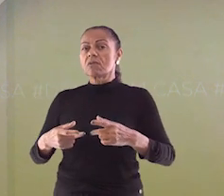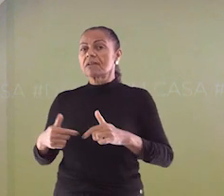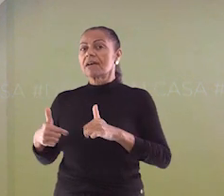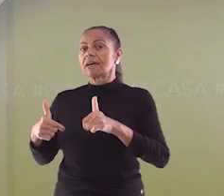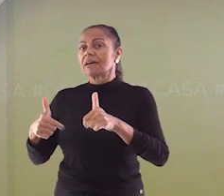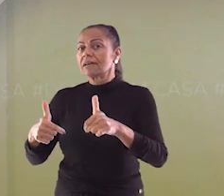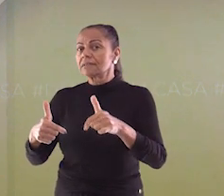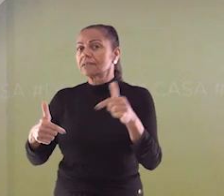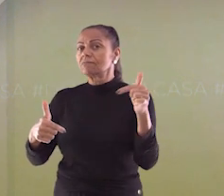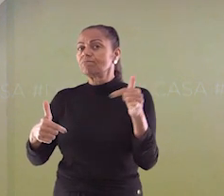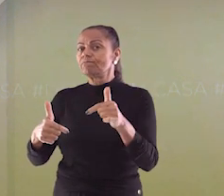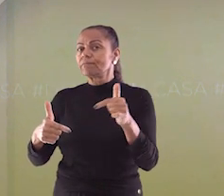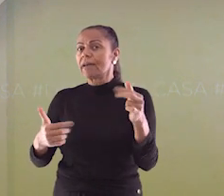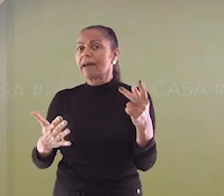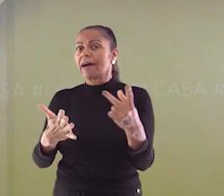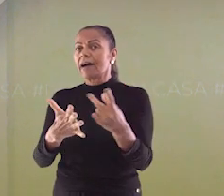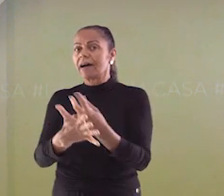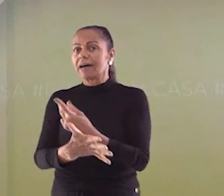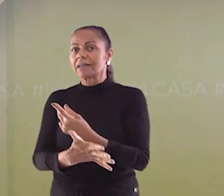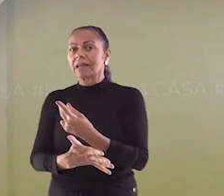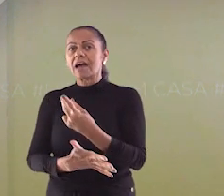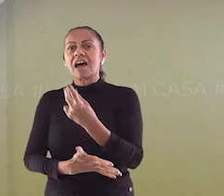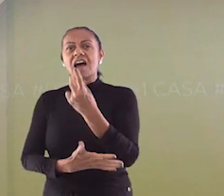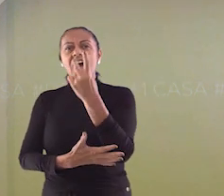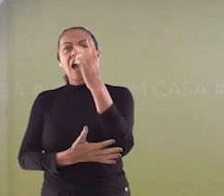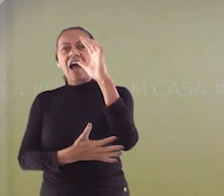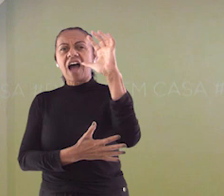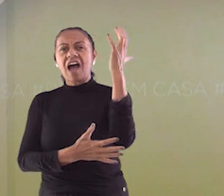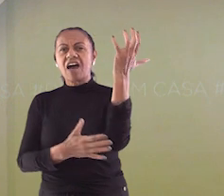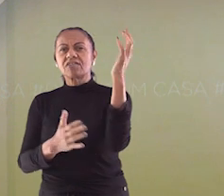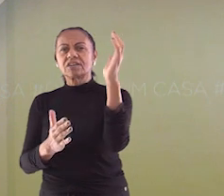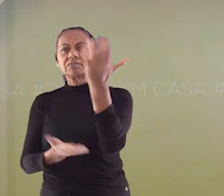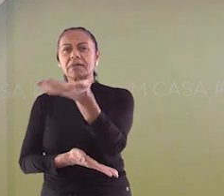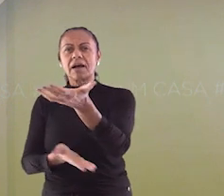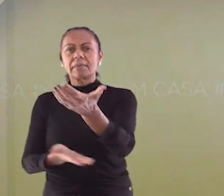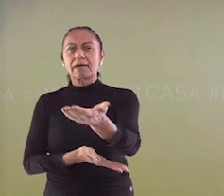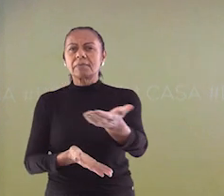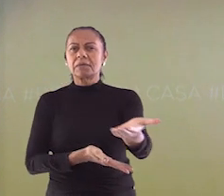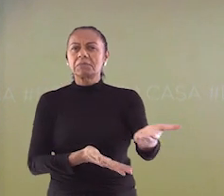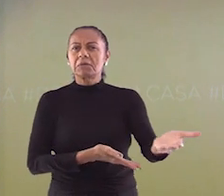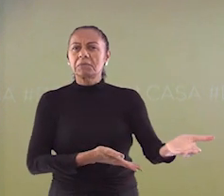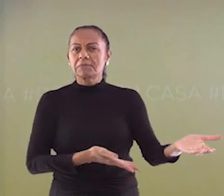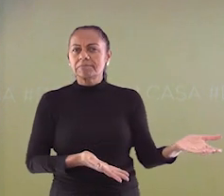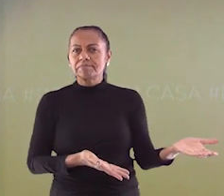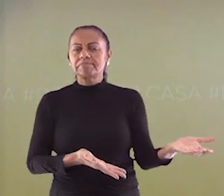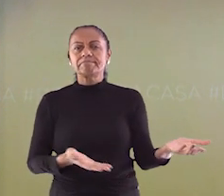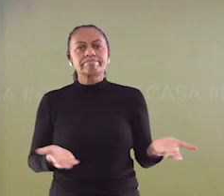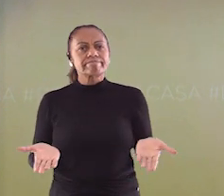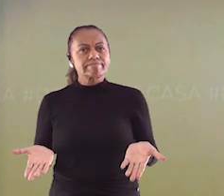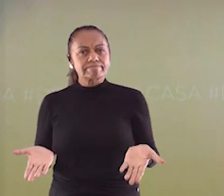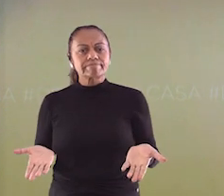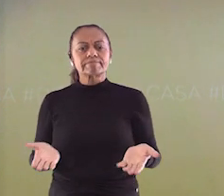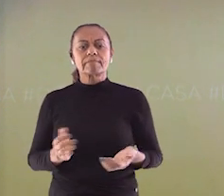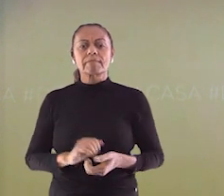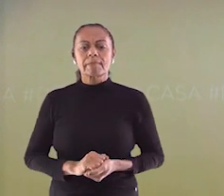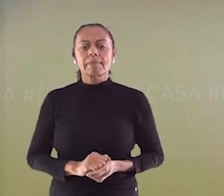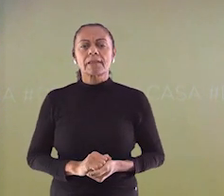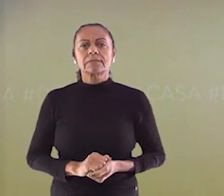ciliares, que se evidenciaram. O que isso quer dizer? Calma que já vou explicar.